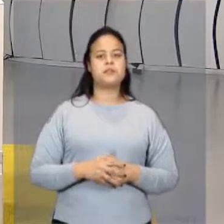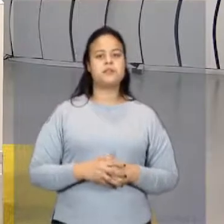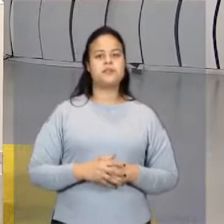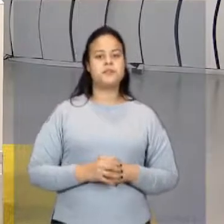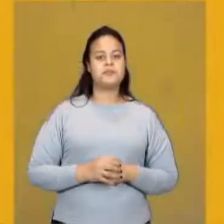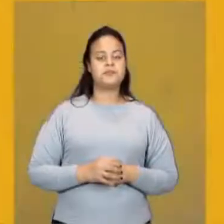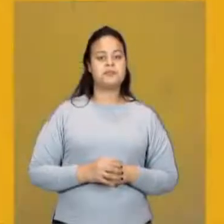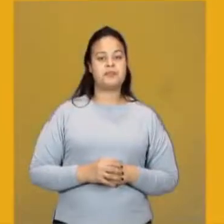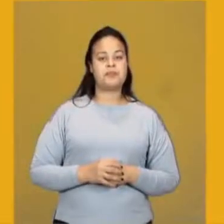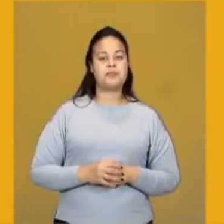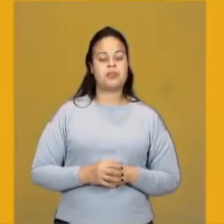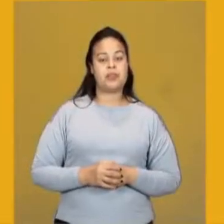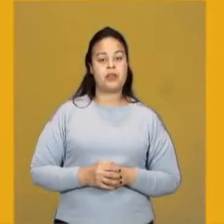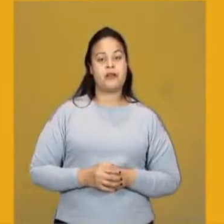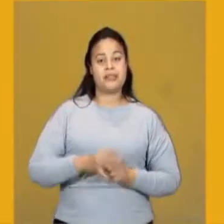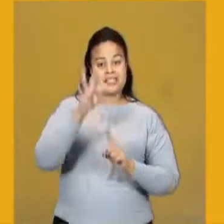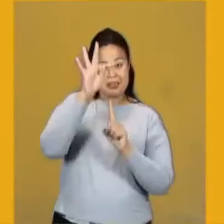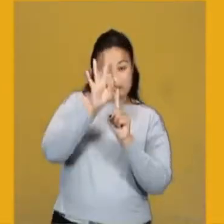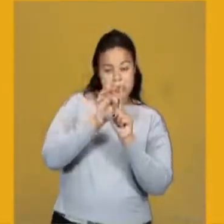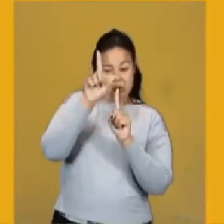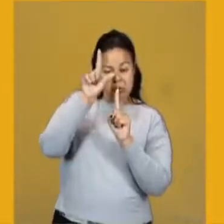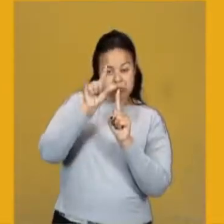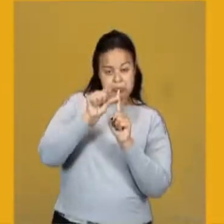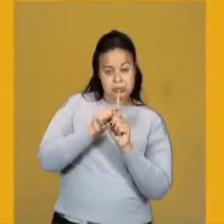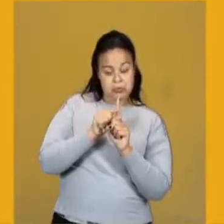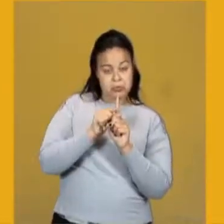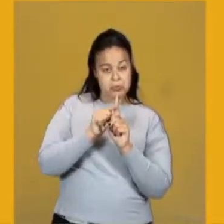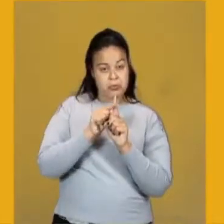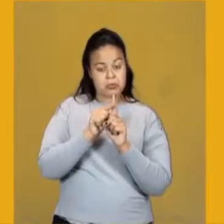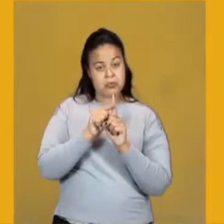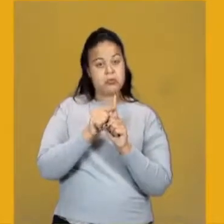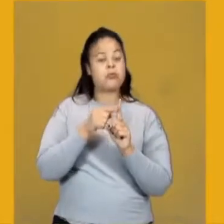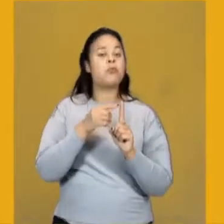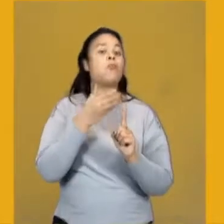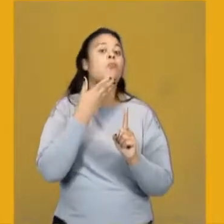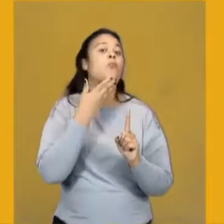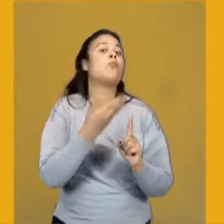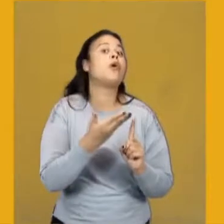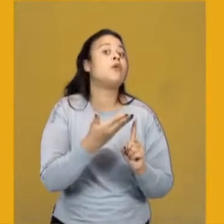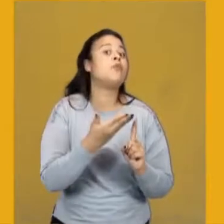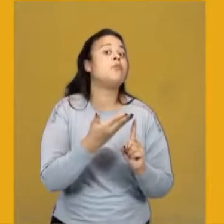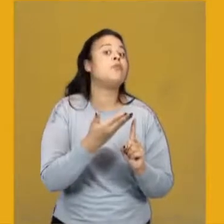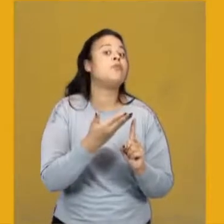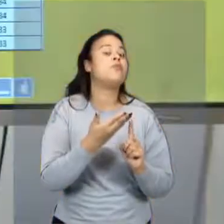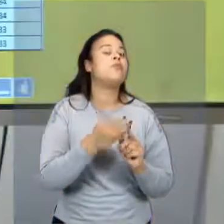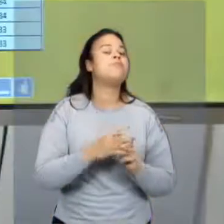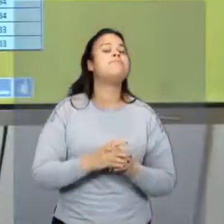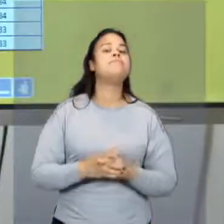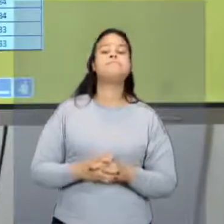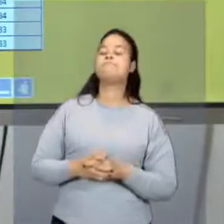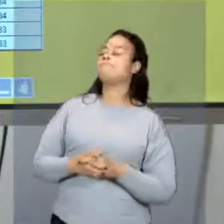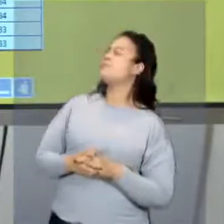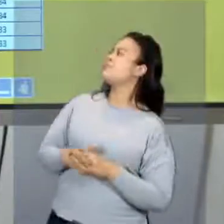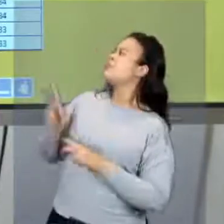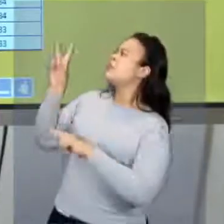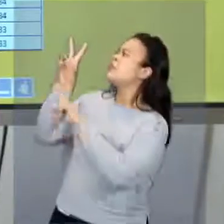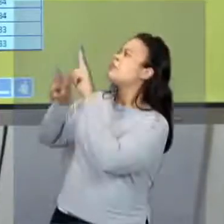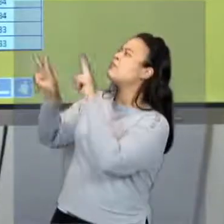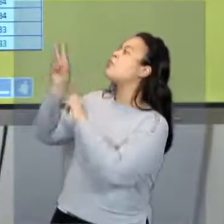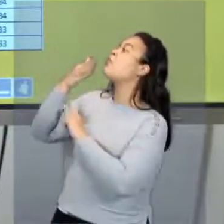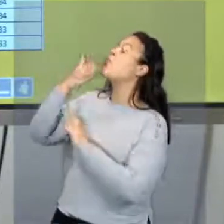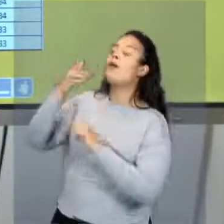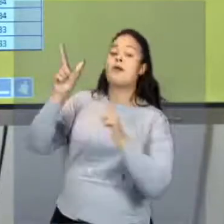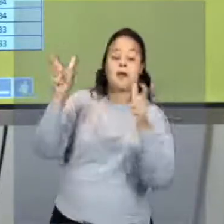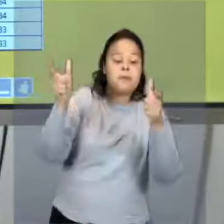A menor medida de temperatura prevista foi de... Agora eu estou trabalhando com a menor